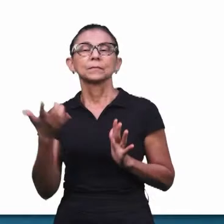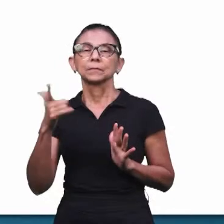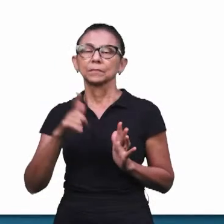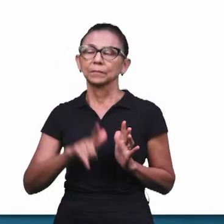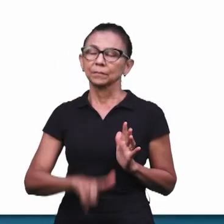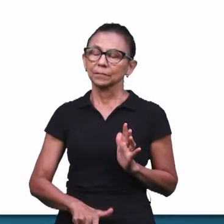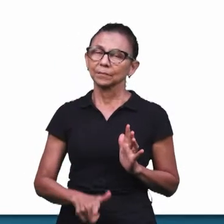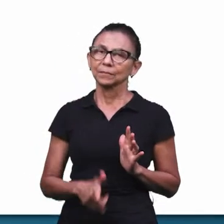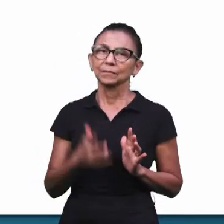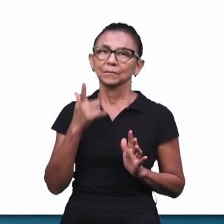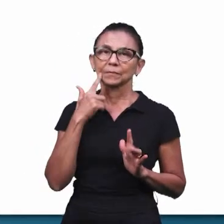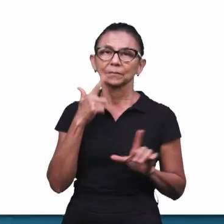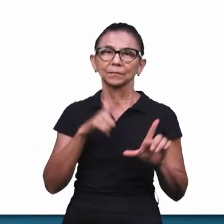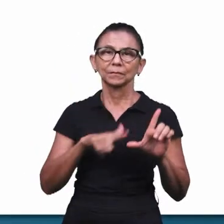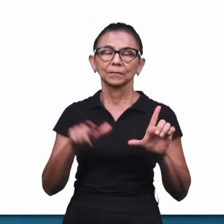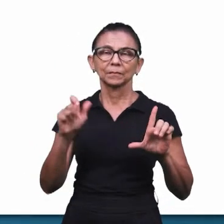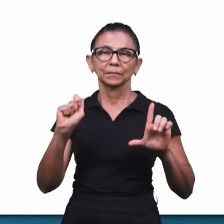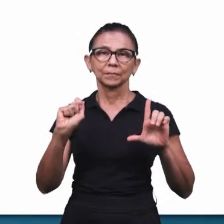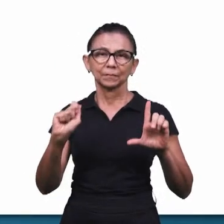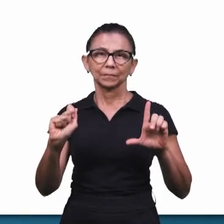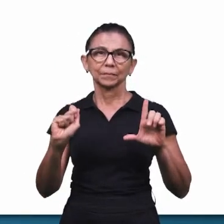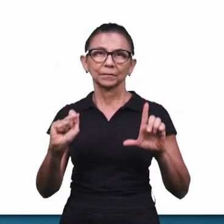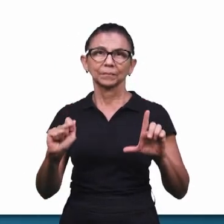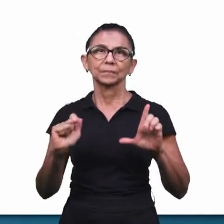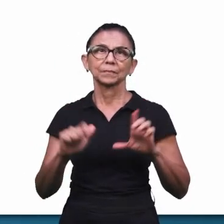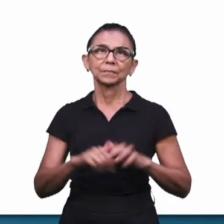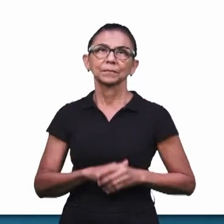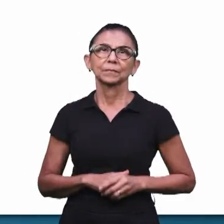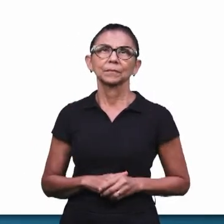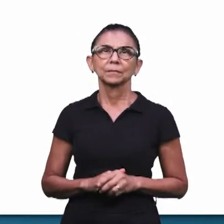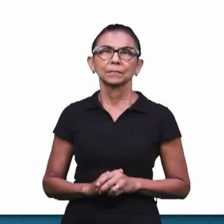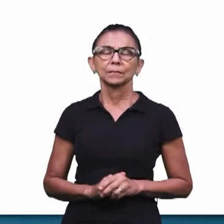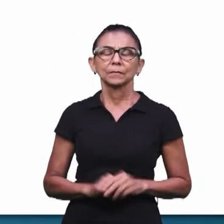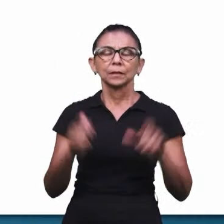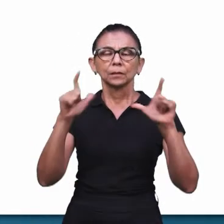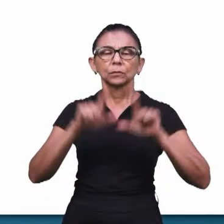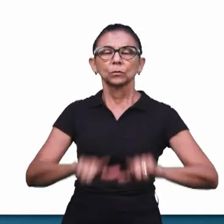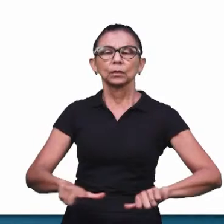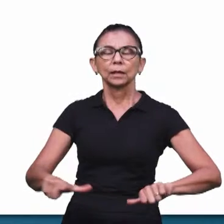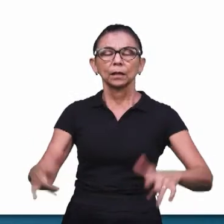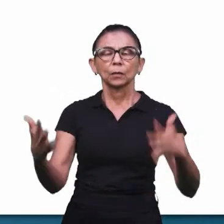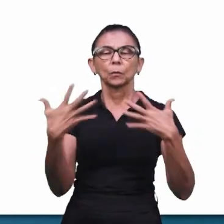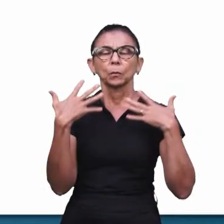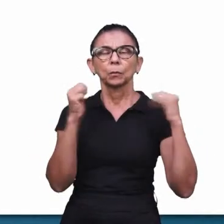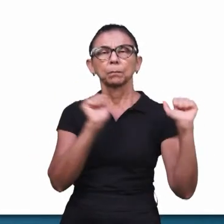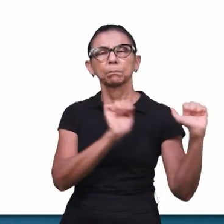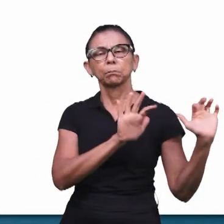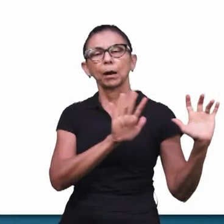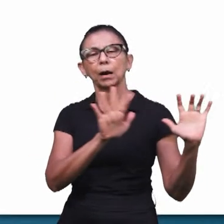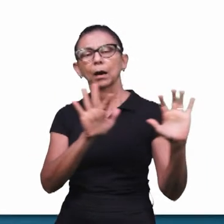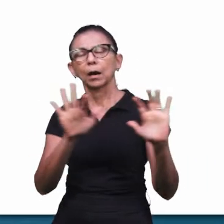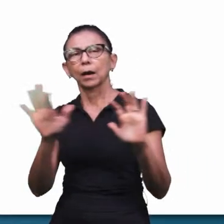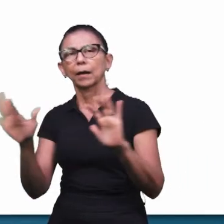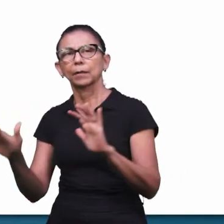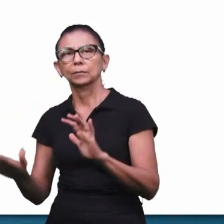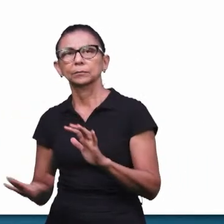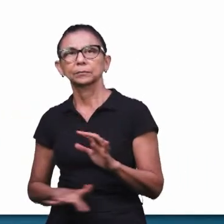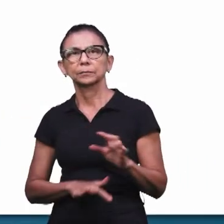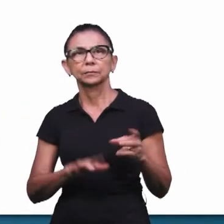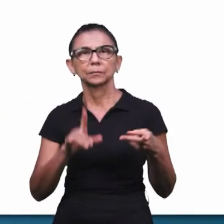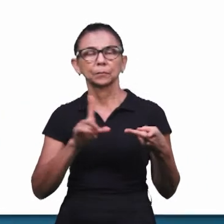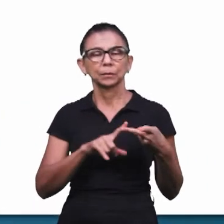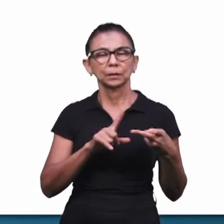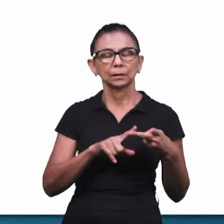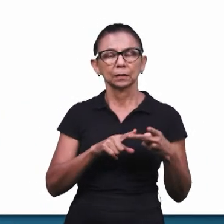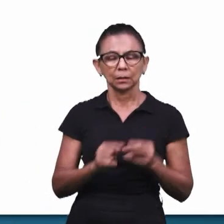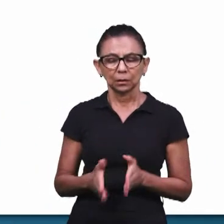A vem, então, de novo, a expressão lá da pergunta 2, né? Quem é esta que sobe do deserto? Letra A. Letra B, como coluna de